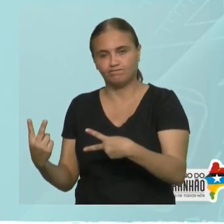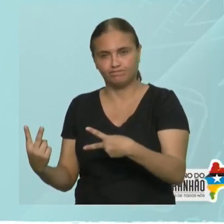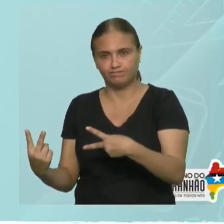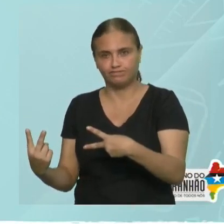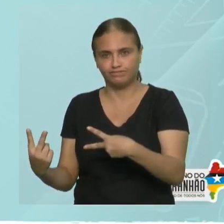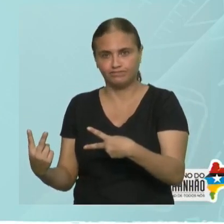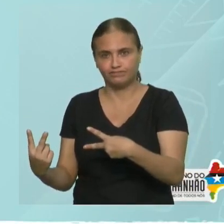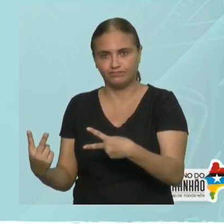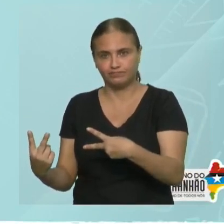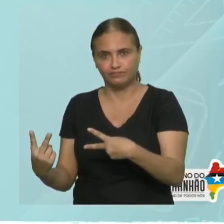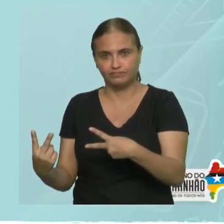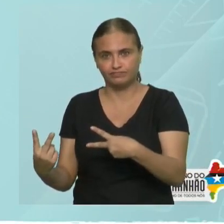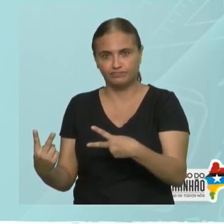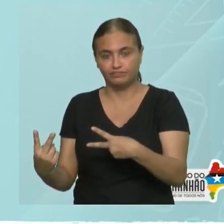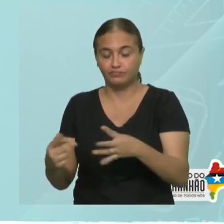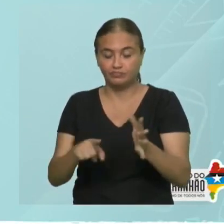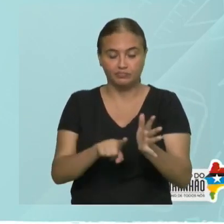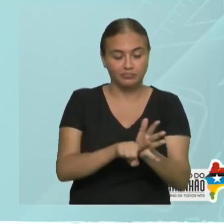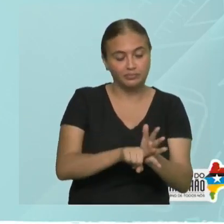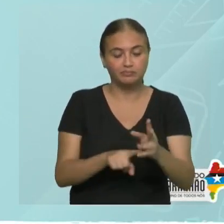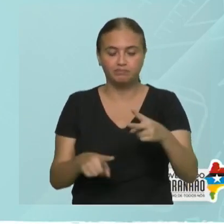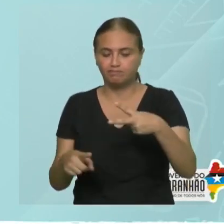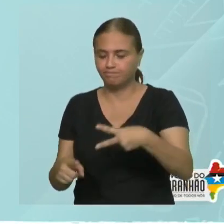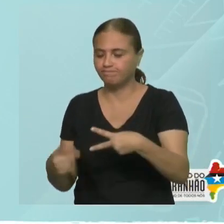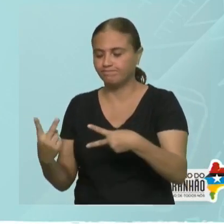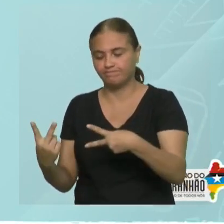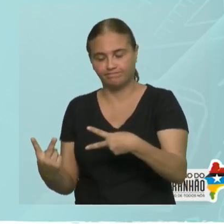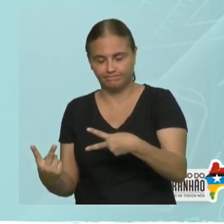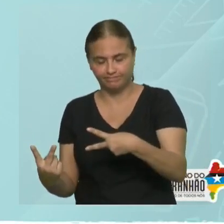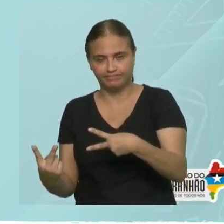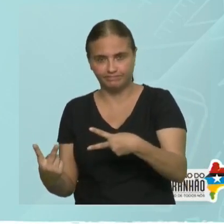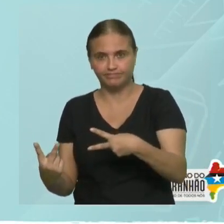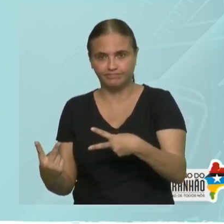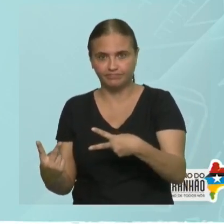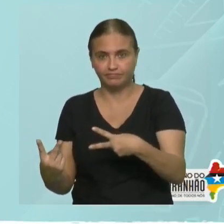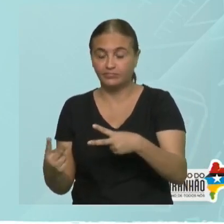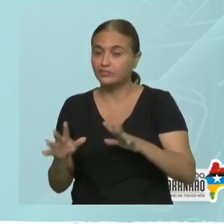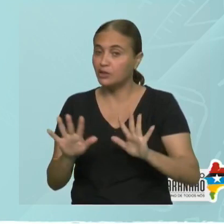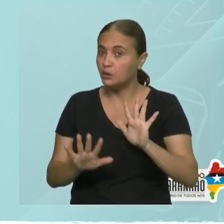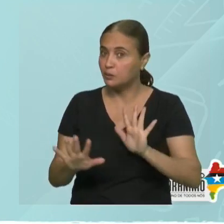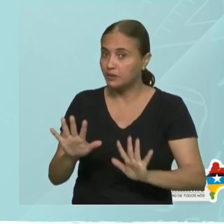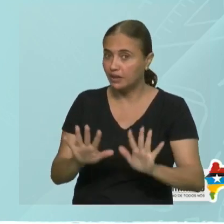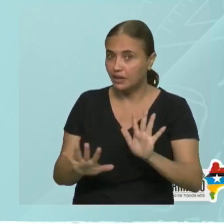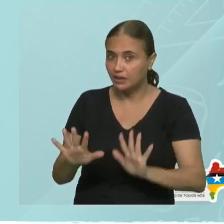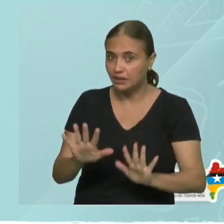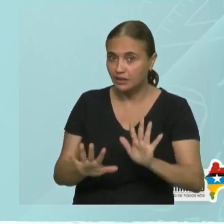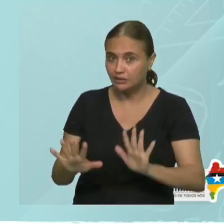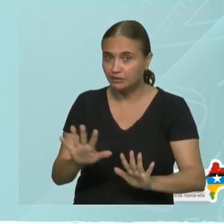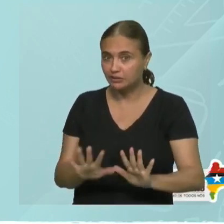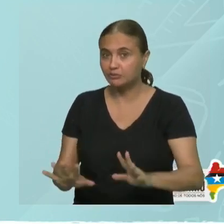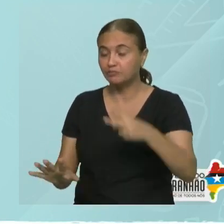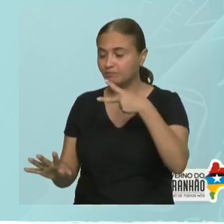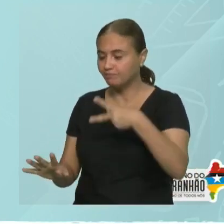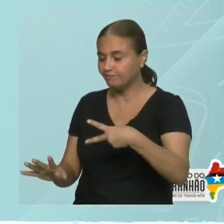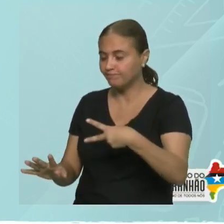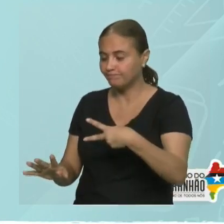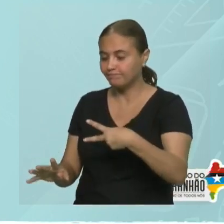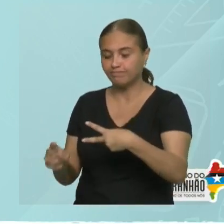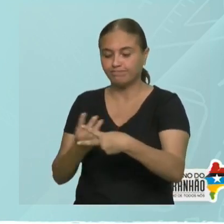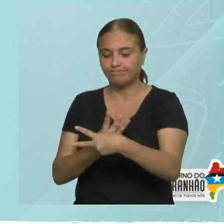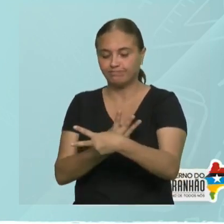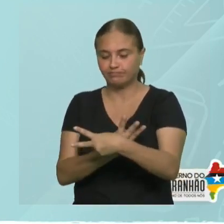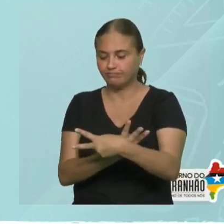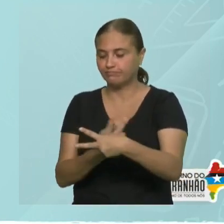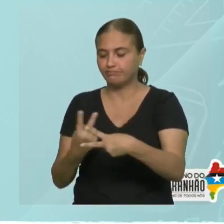assim. Logo, menos três menor que dois. Então, cuidado com isso. Boquinha do sinal voltado para o número